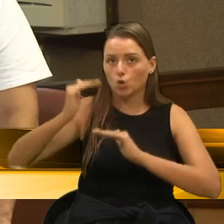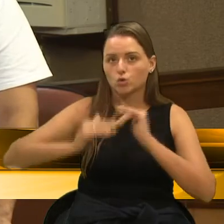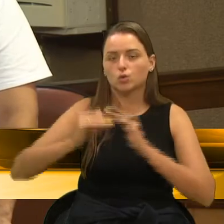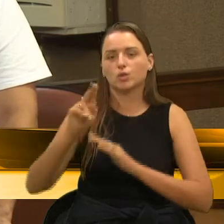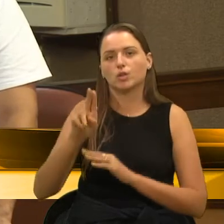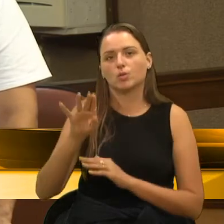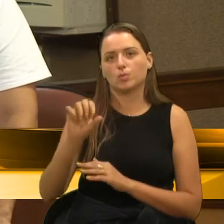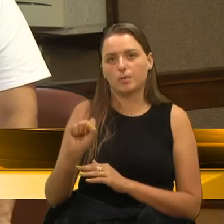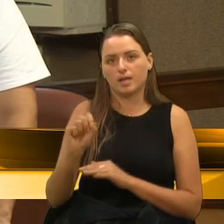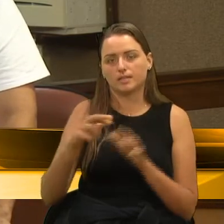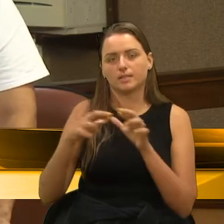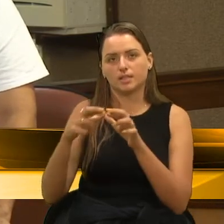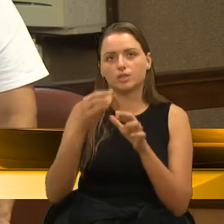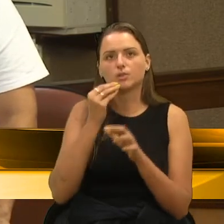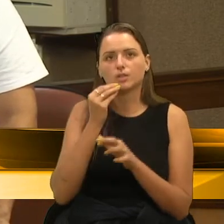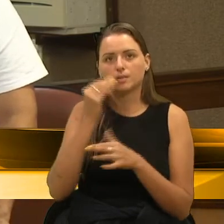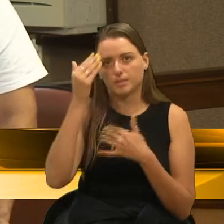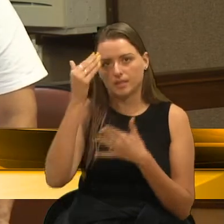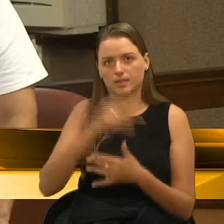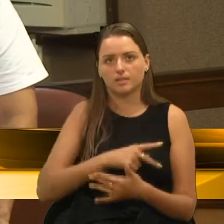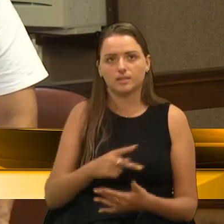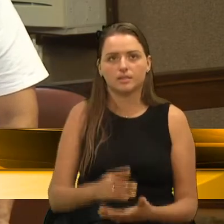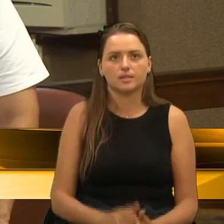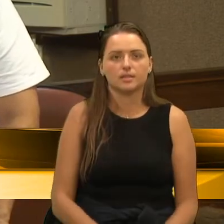região de Ana Rec. Obrigado, presidente.